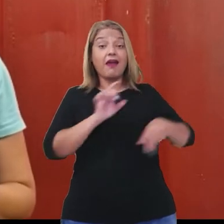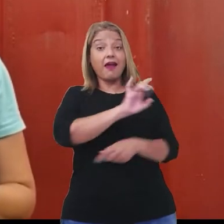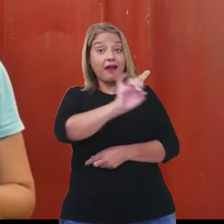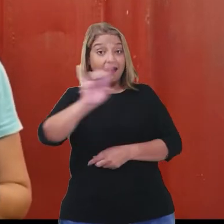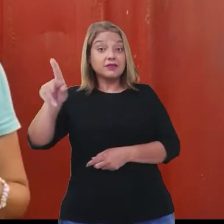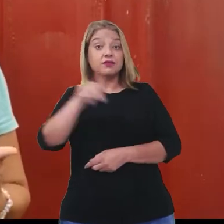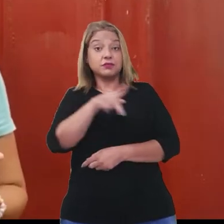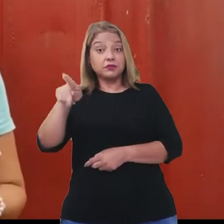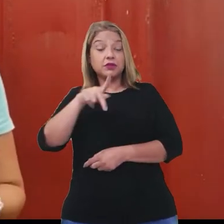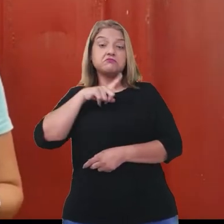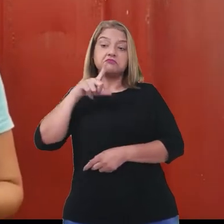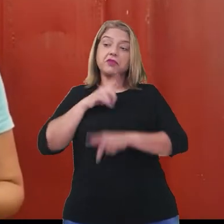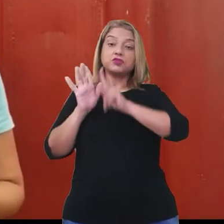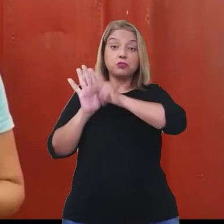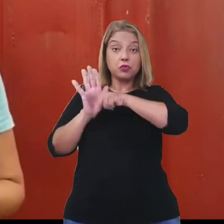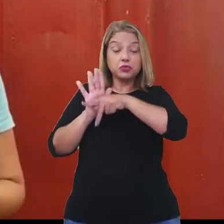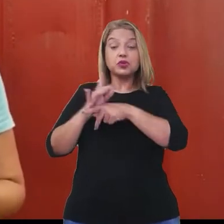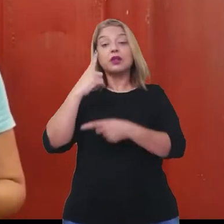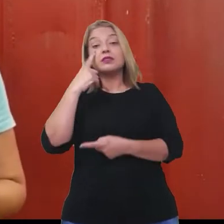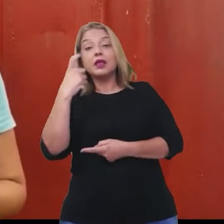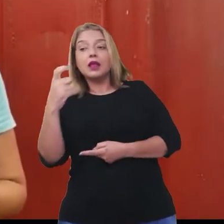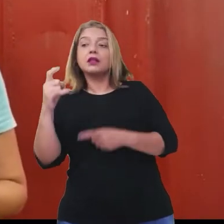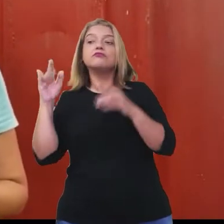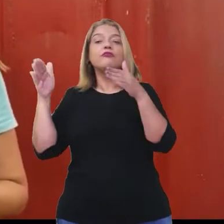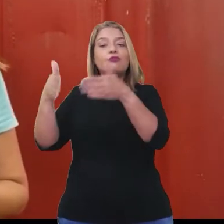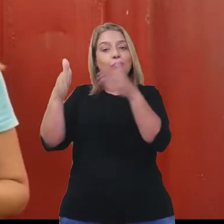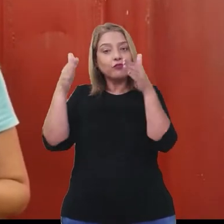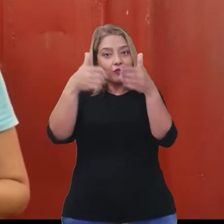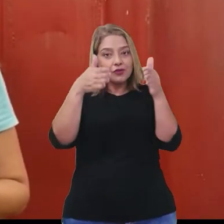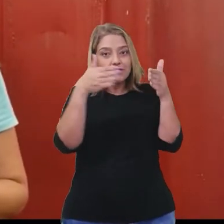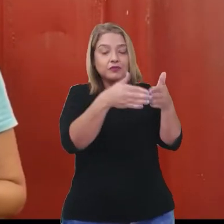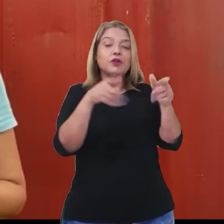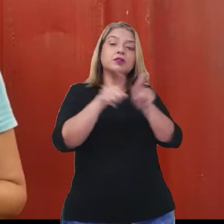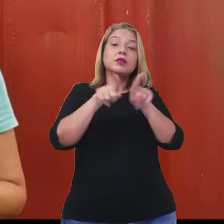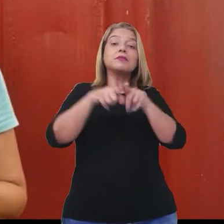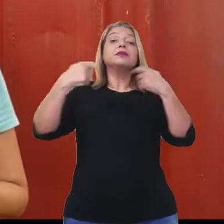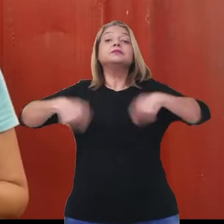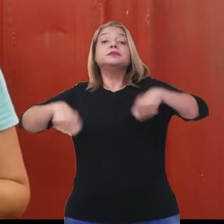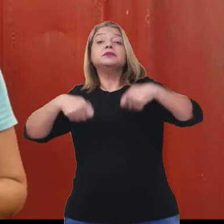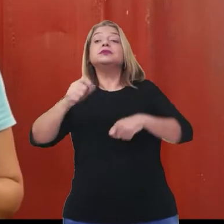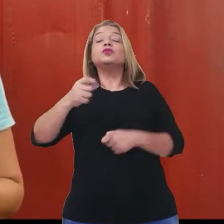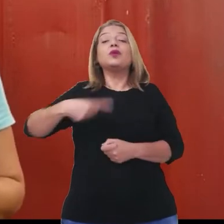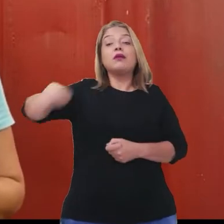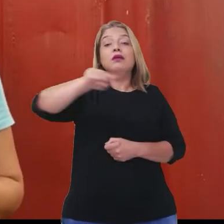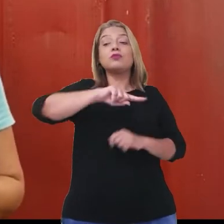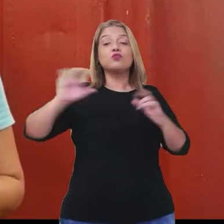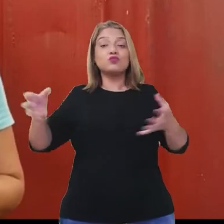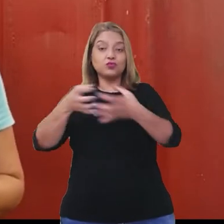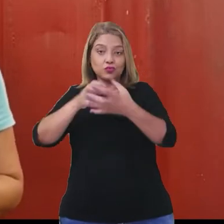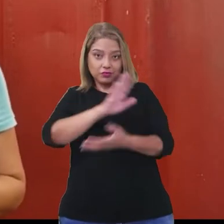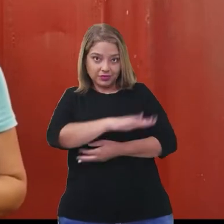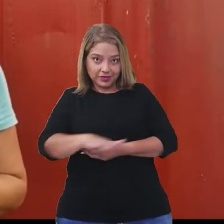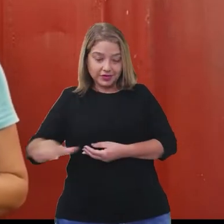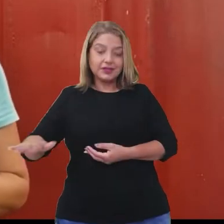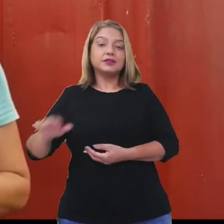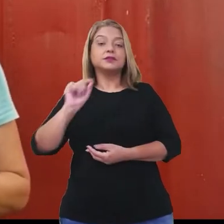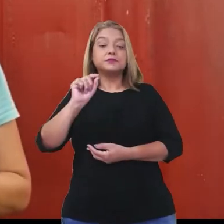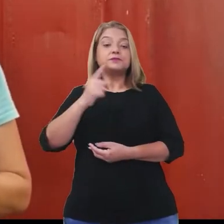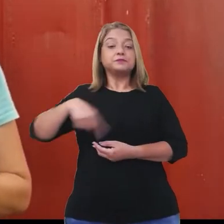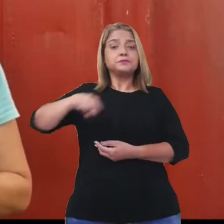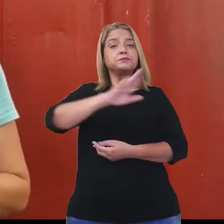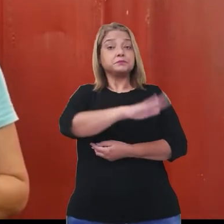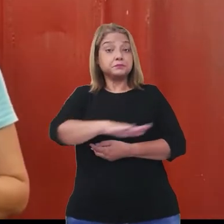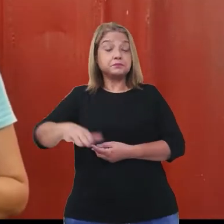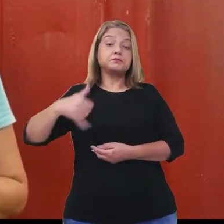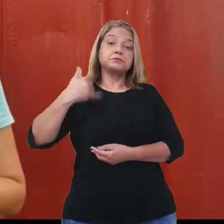projeto de acordo com o interesse e a necessidade de cada turma e das crianças. As crianças dos agrupamentos de 4 e 5